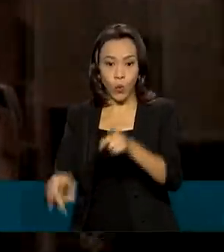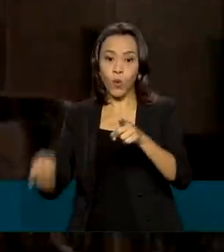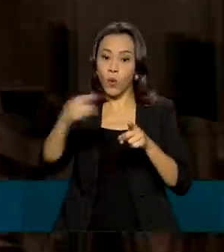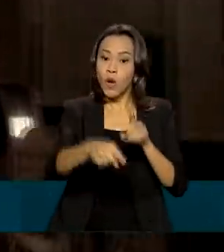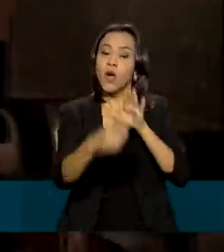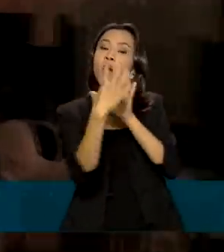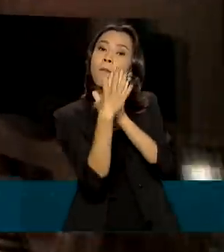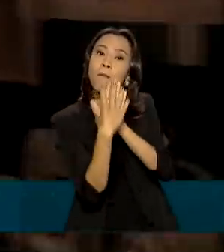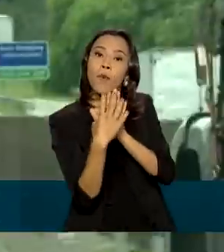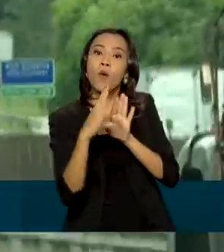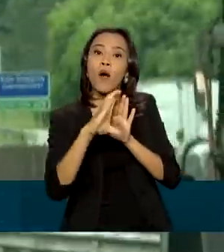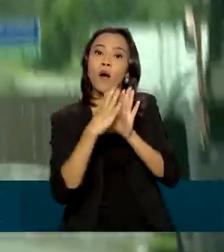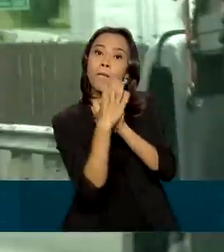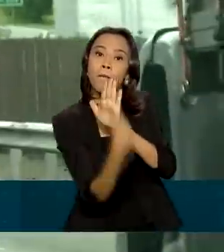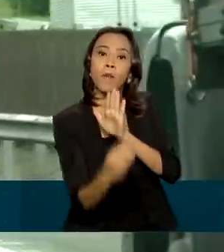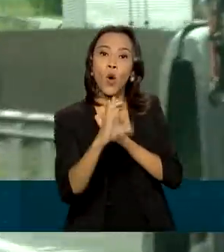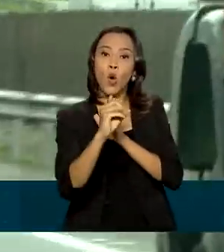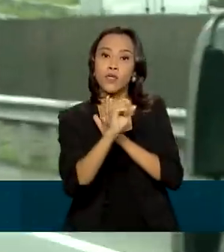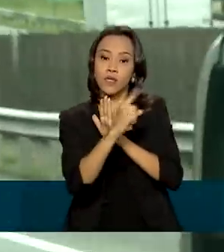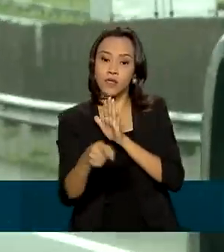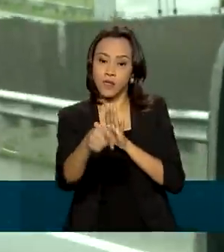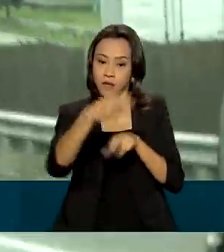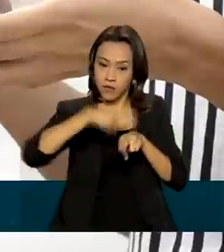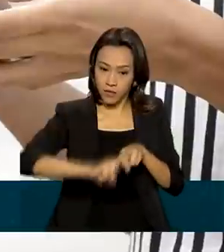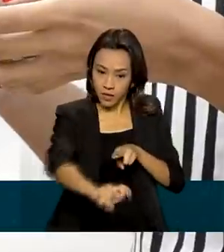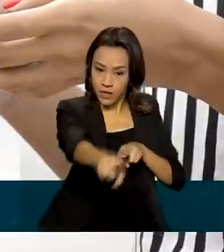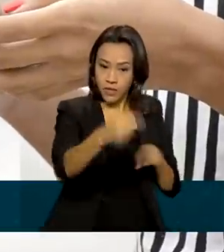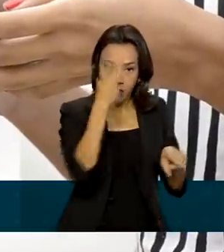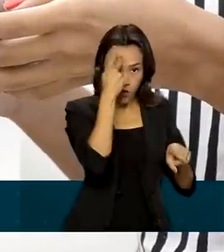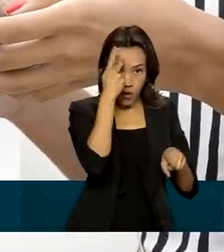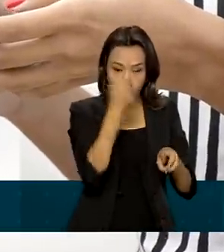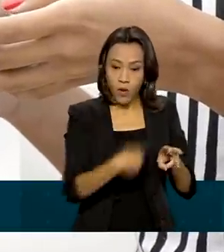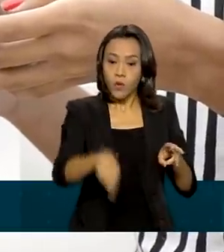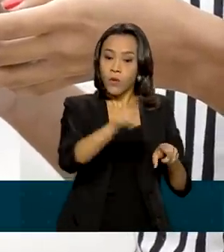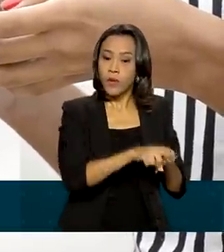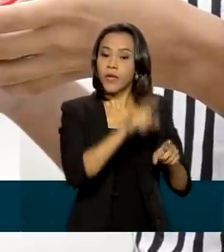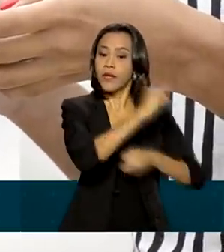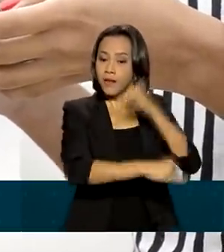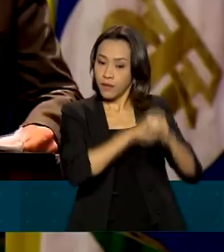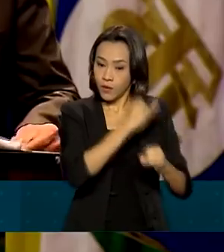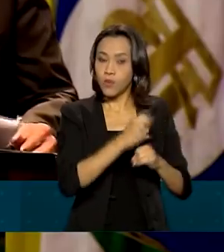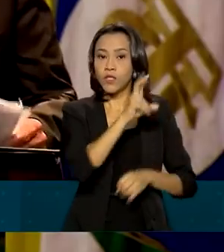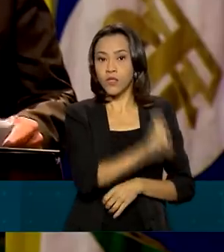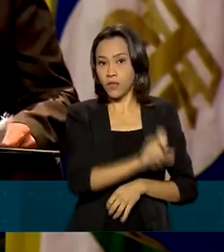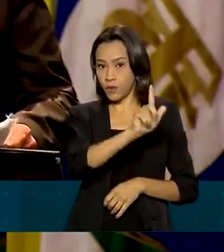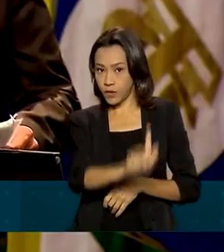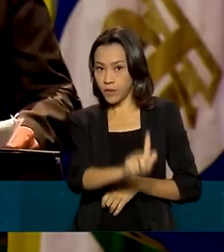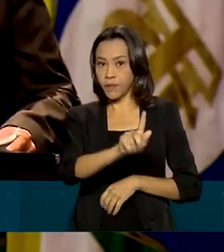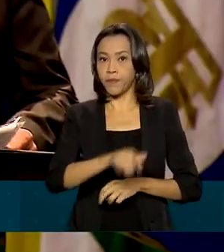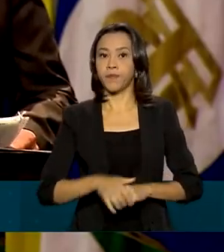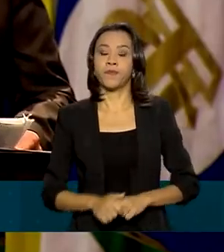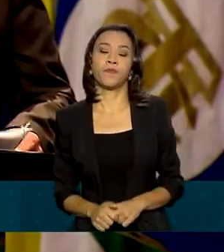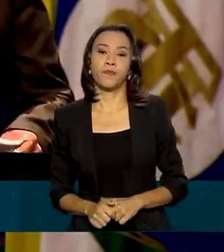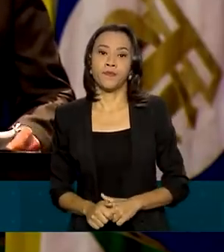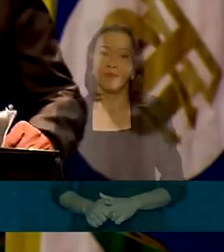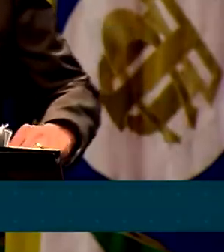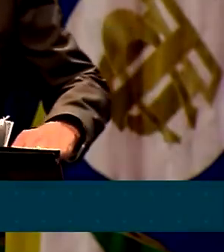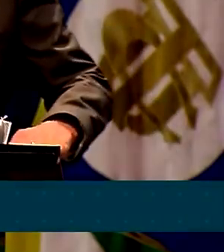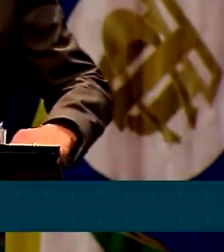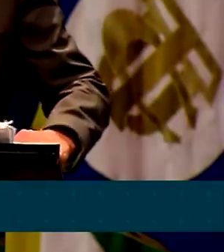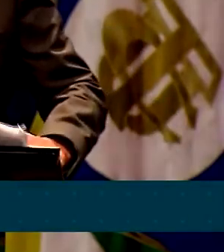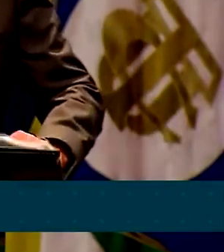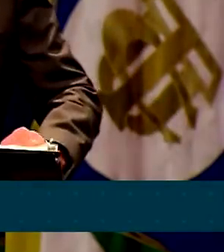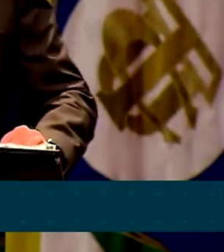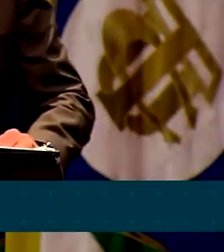Malha Ferroviária Paulista, da Rodovia Presidente Dutra e da Tecnologia 5G. Eu estou citando aqui apenas algumas